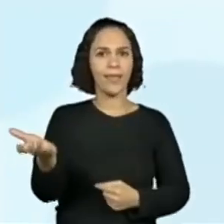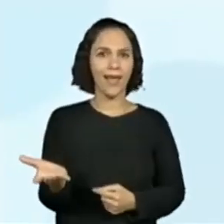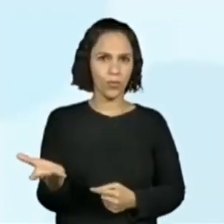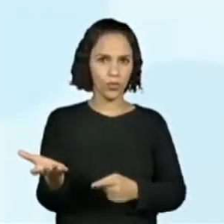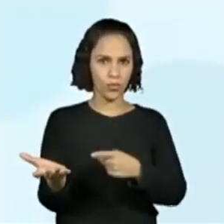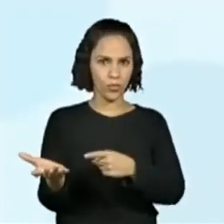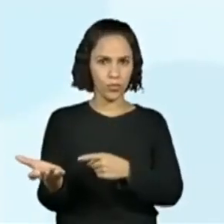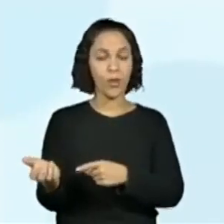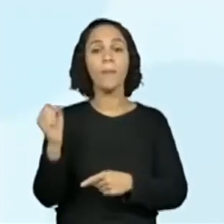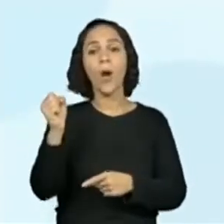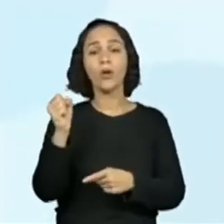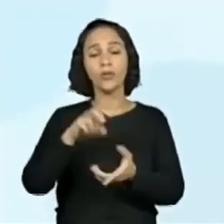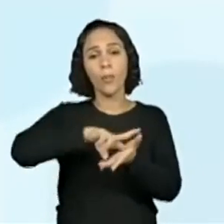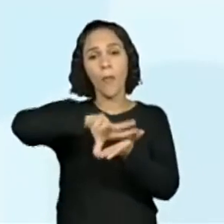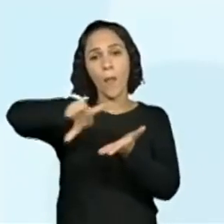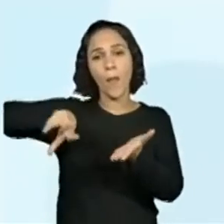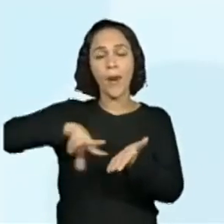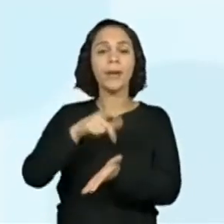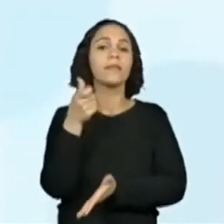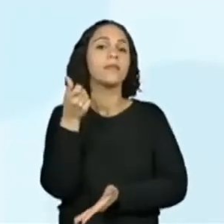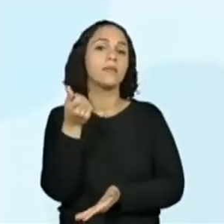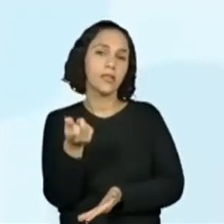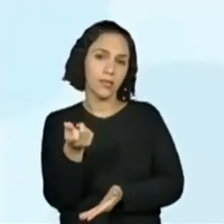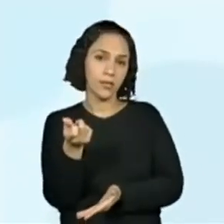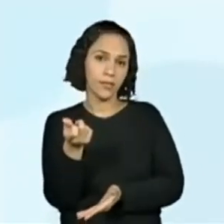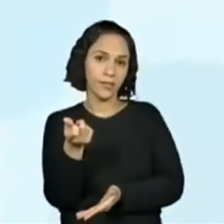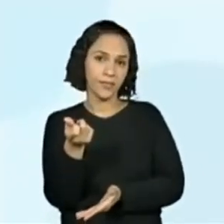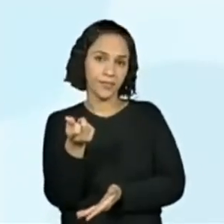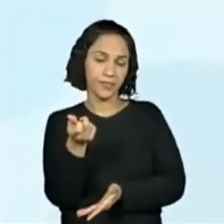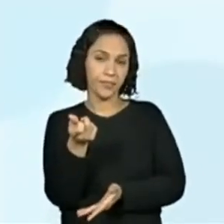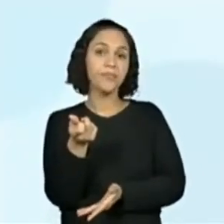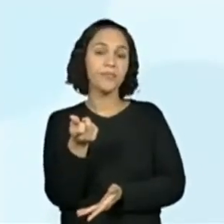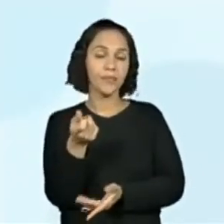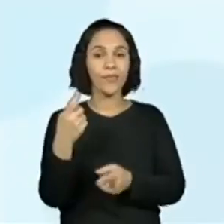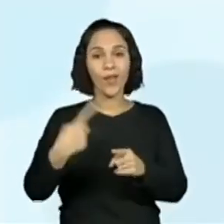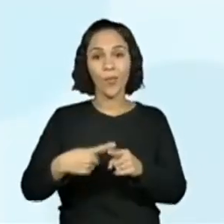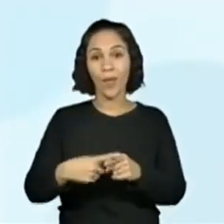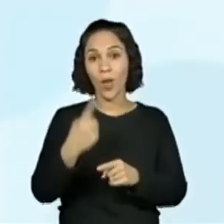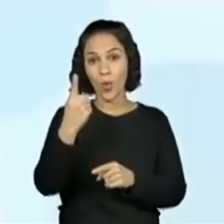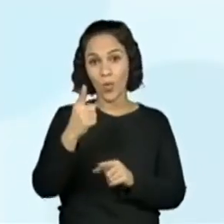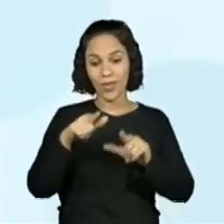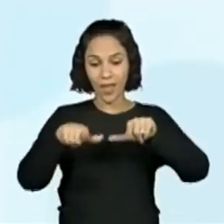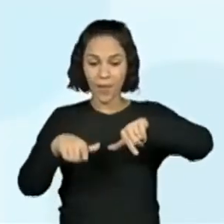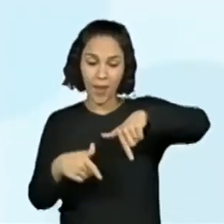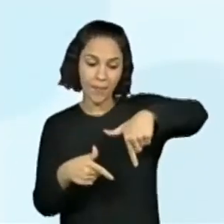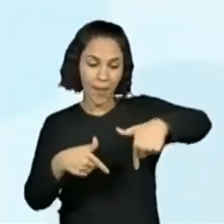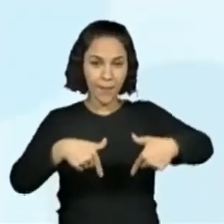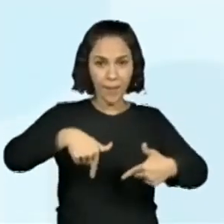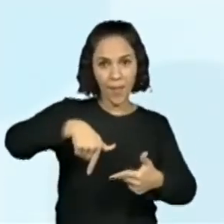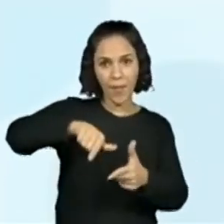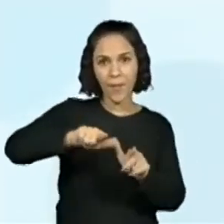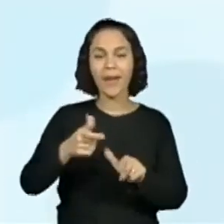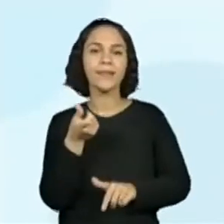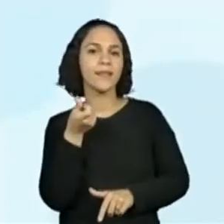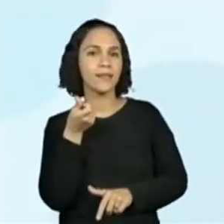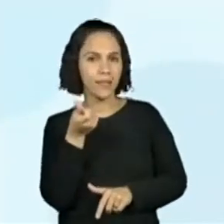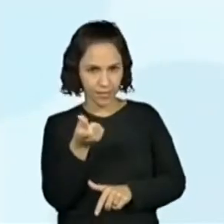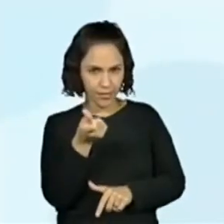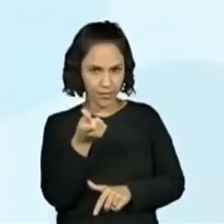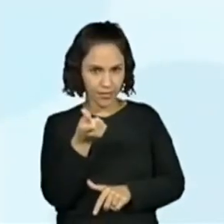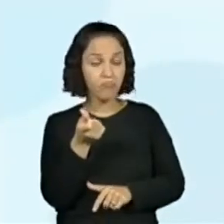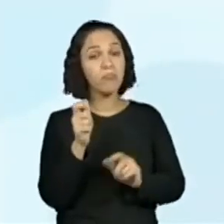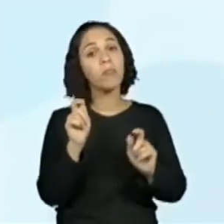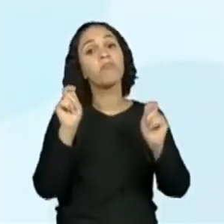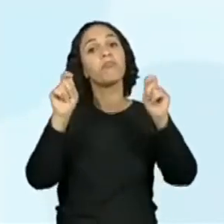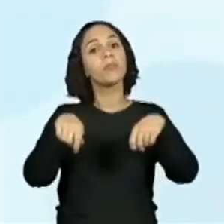Então, isso a gente falou ontem. Quando nós lançamos um dado, como o dado tem seis faces, então a gente tem seis possibilidades,